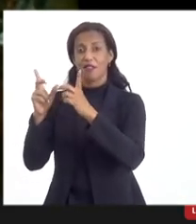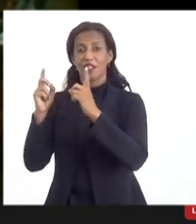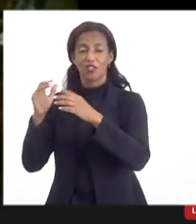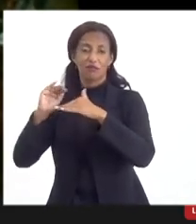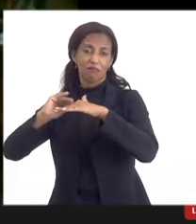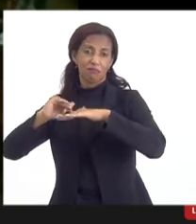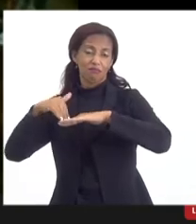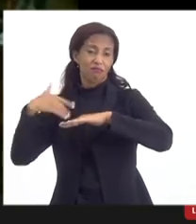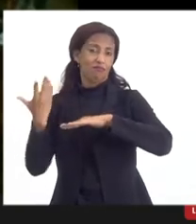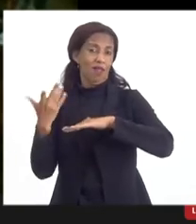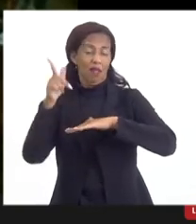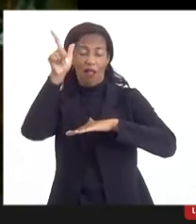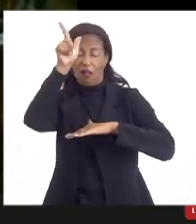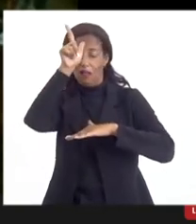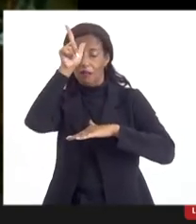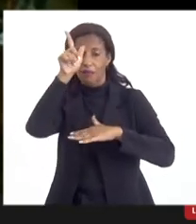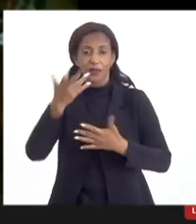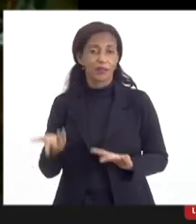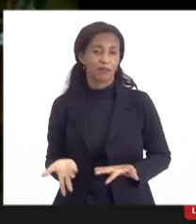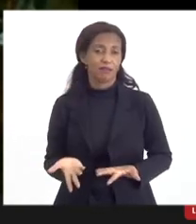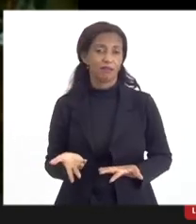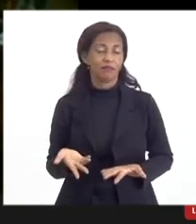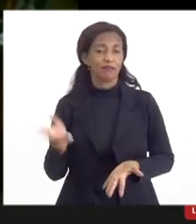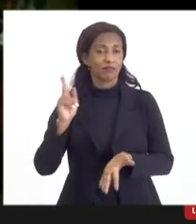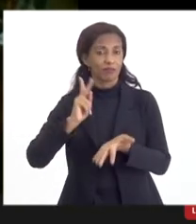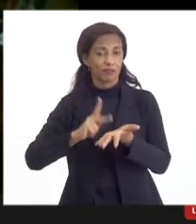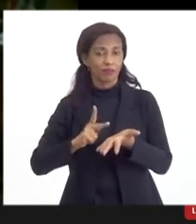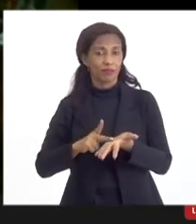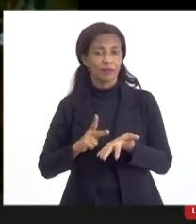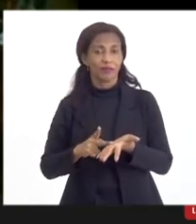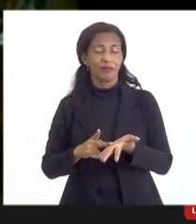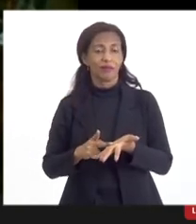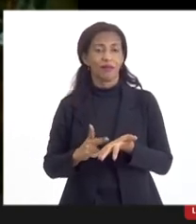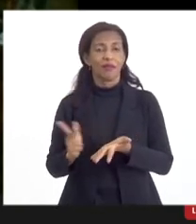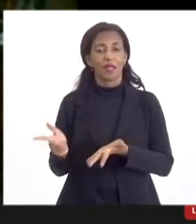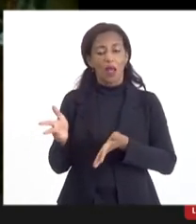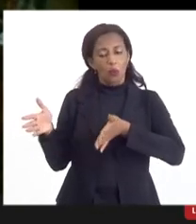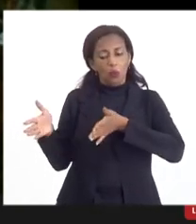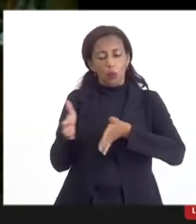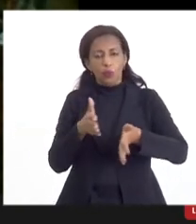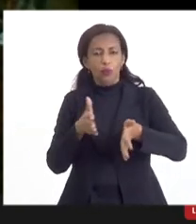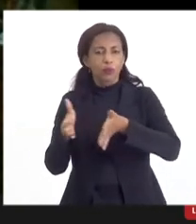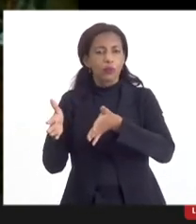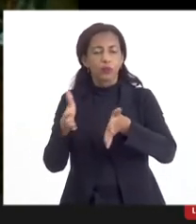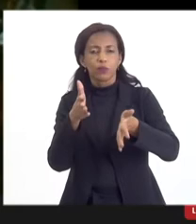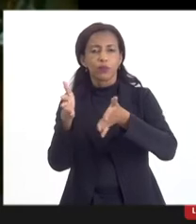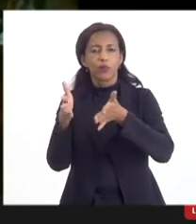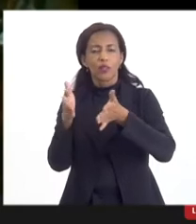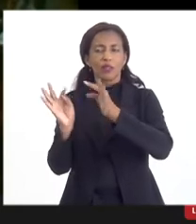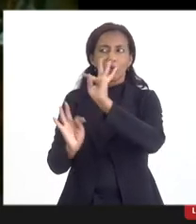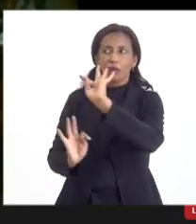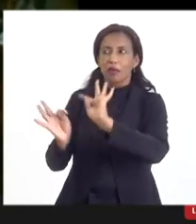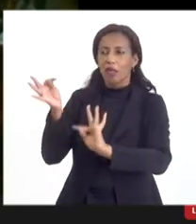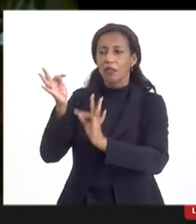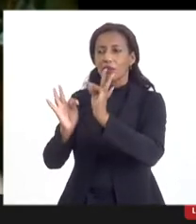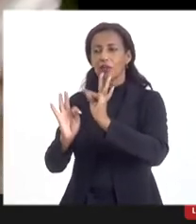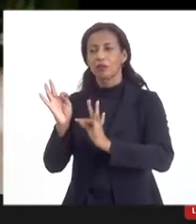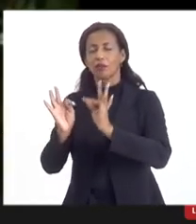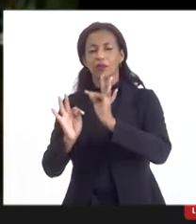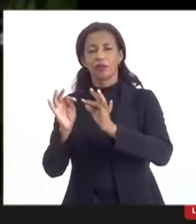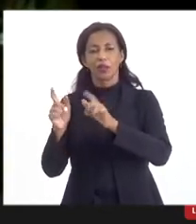na Alemanha. Então, realmente é um caminho, são tecnologias